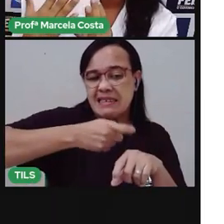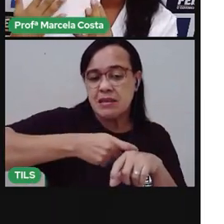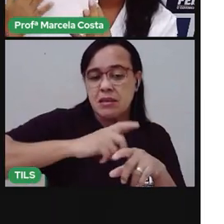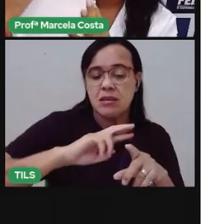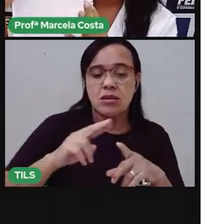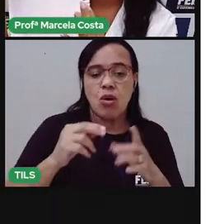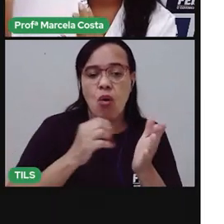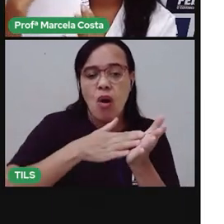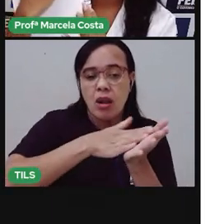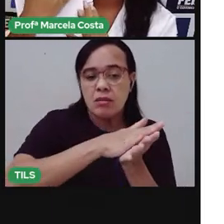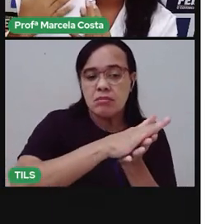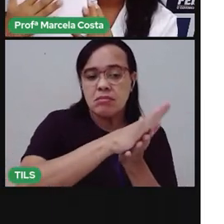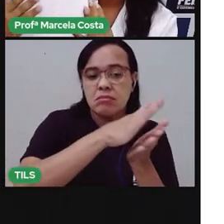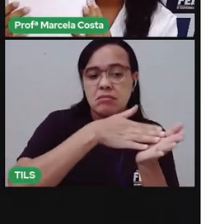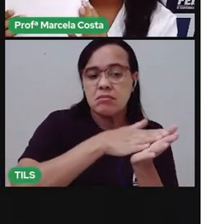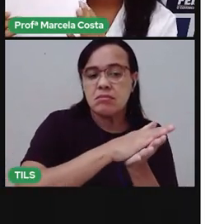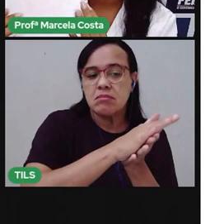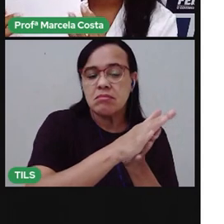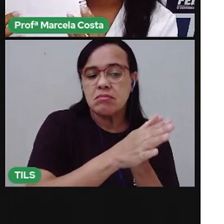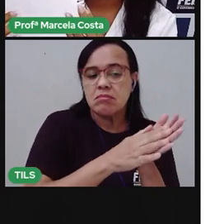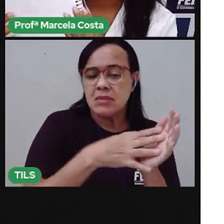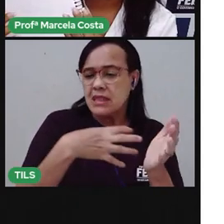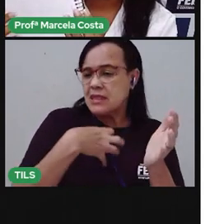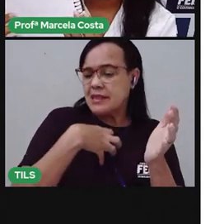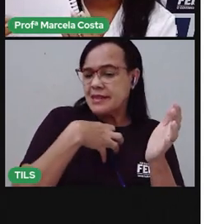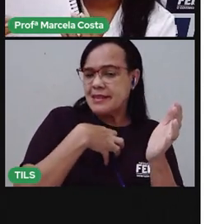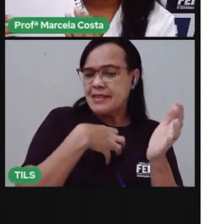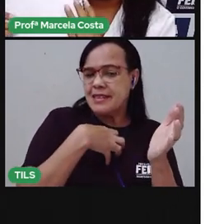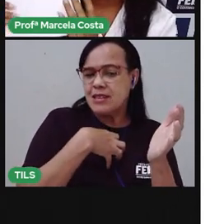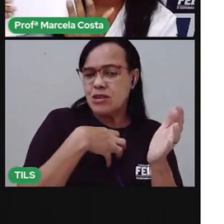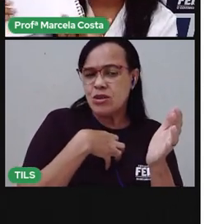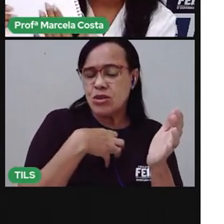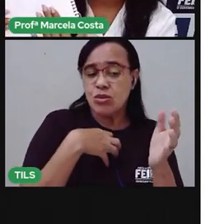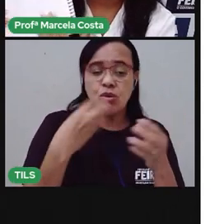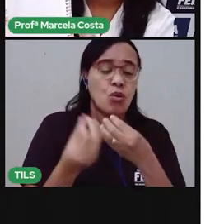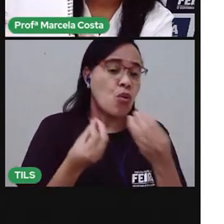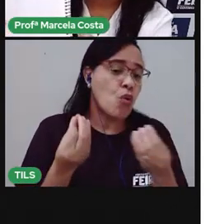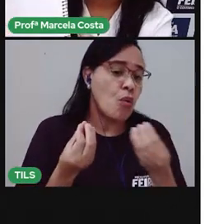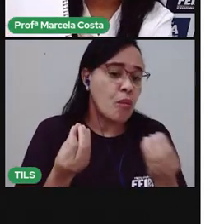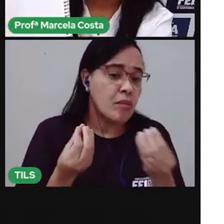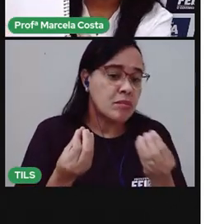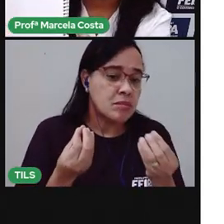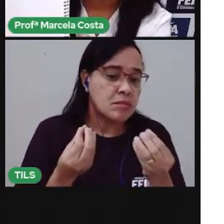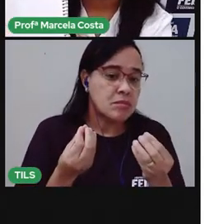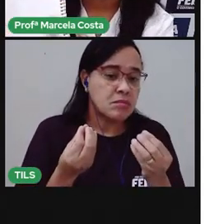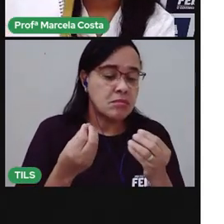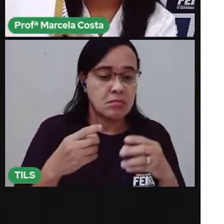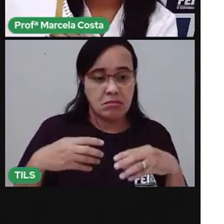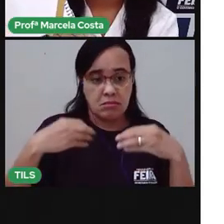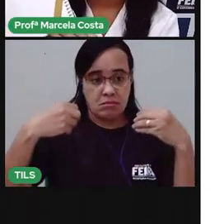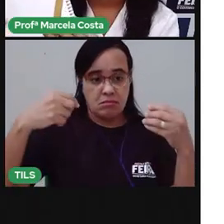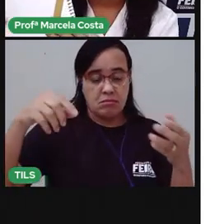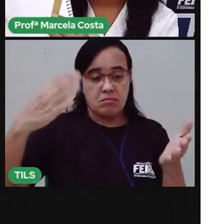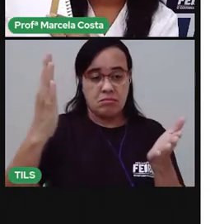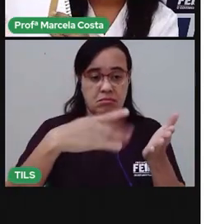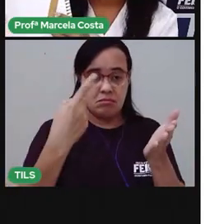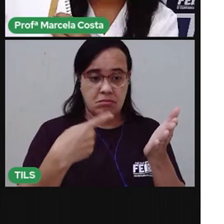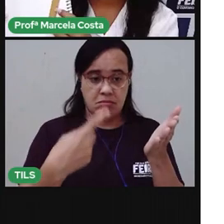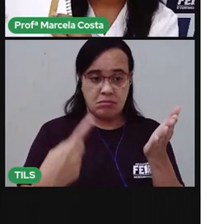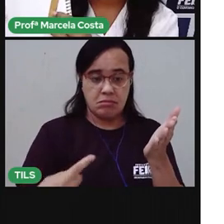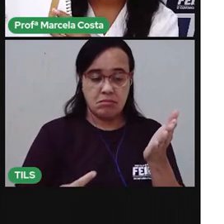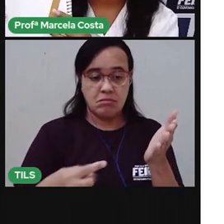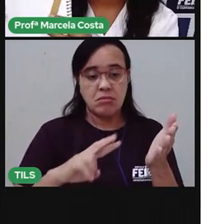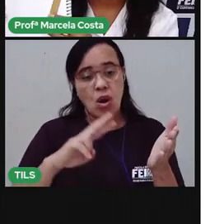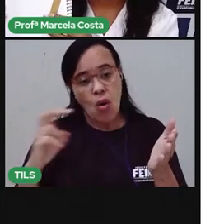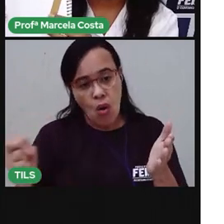Vai passando aí. E diz para mim. A folha do caderno e a lixa de unha. Você